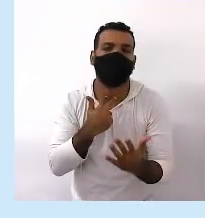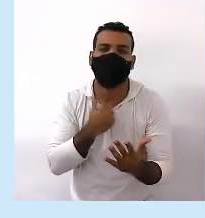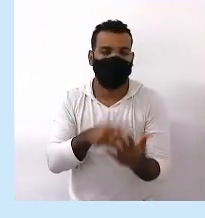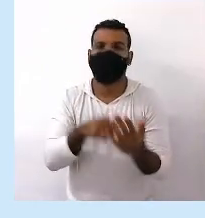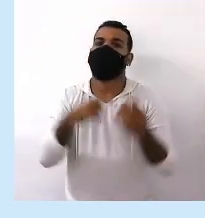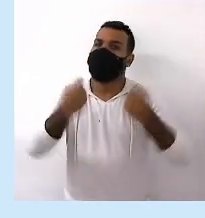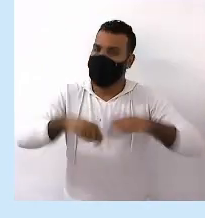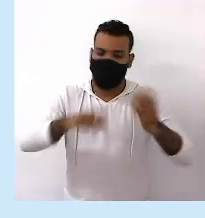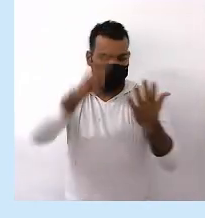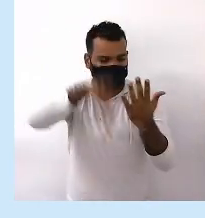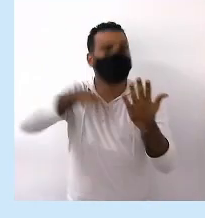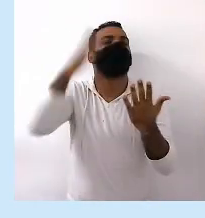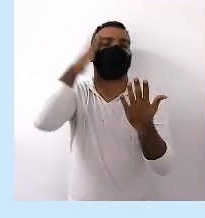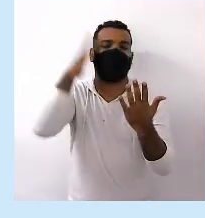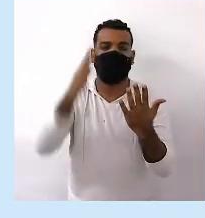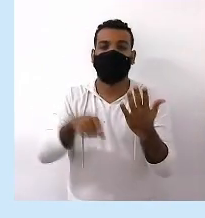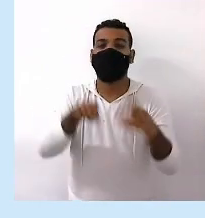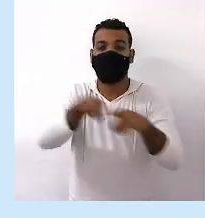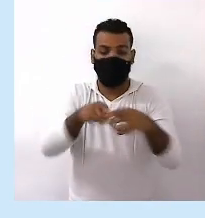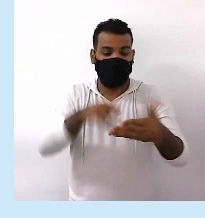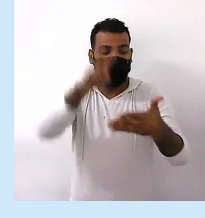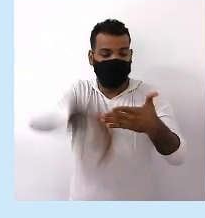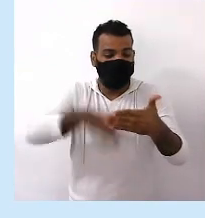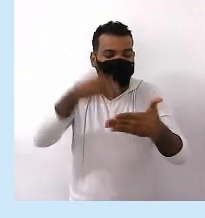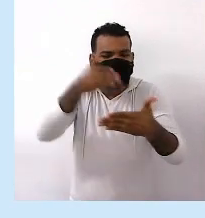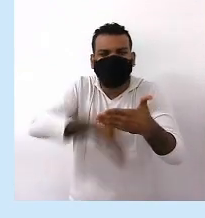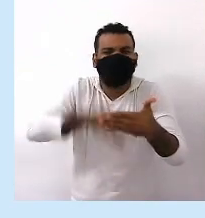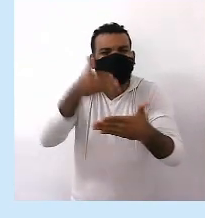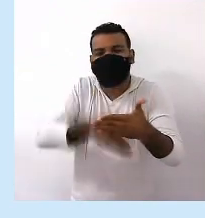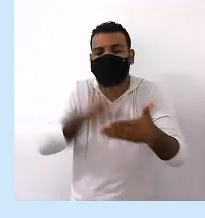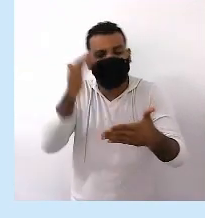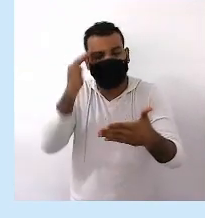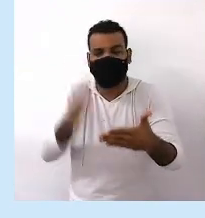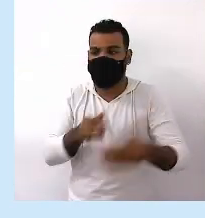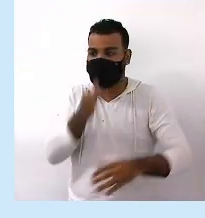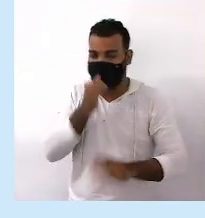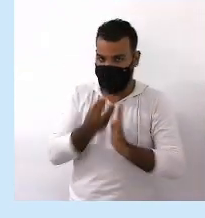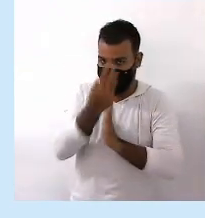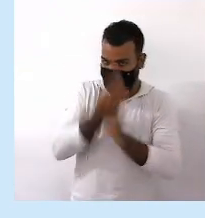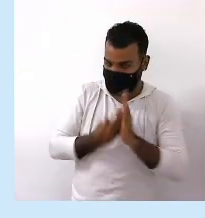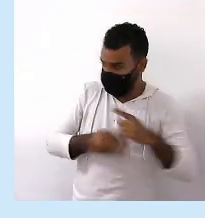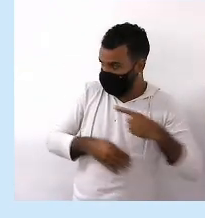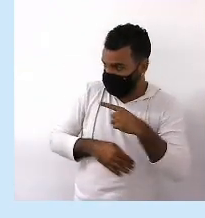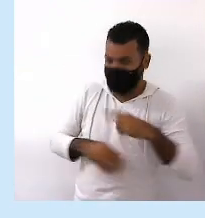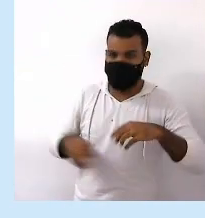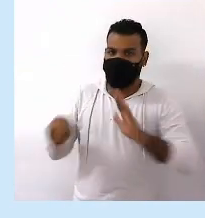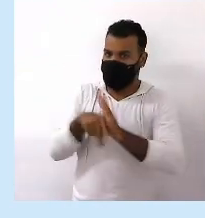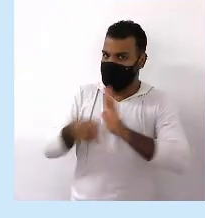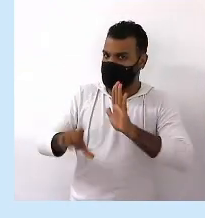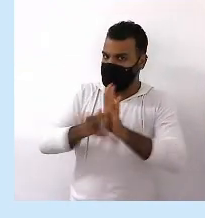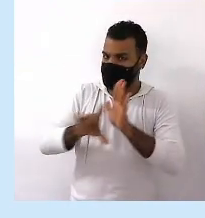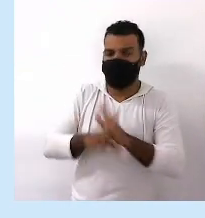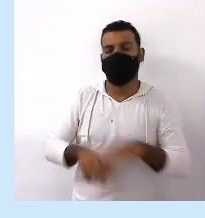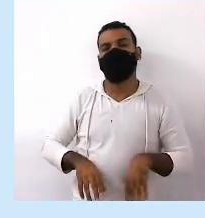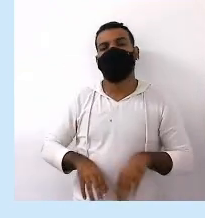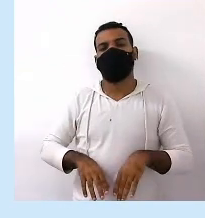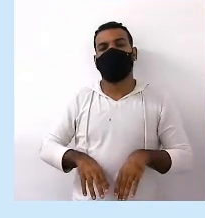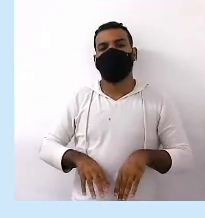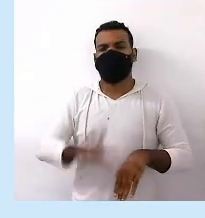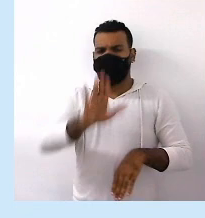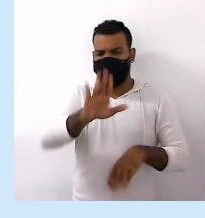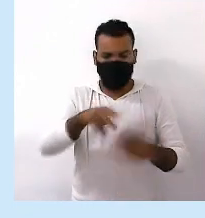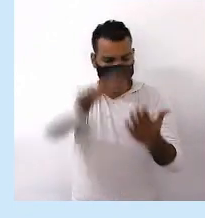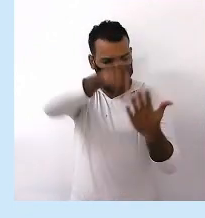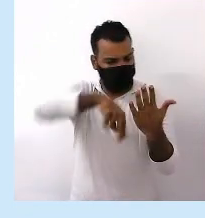Dificultar a leitura Imagine por exemplo Que um texto como esse Um texto constitucional Por exemplo Ele não fosse